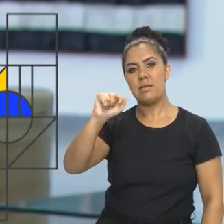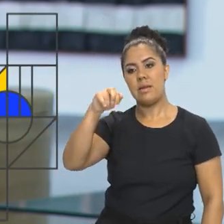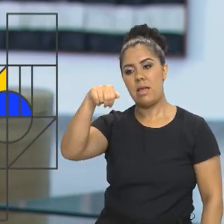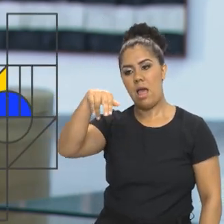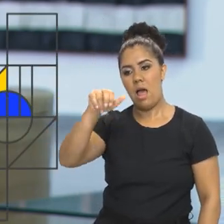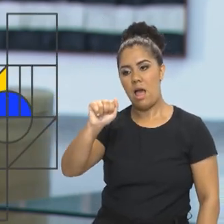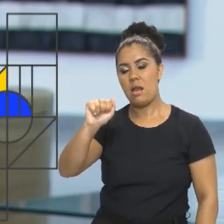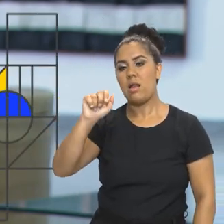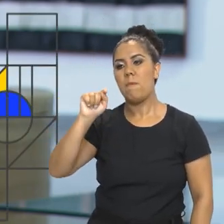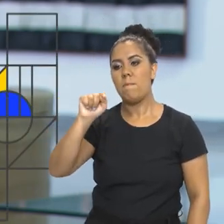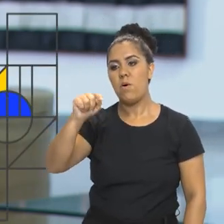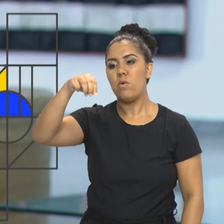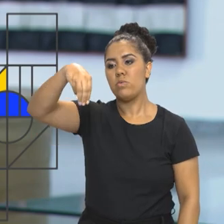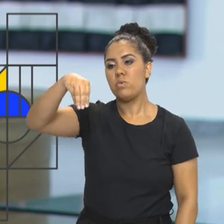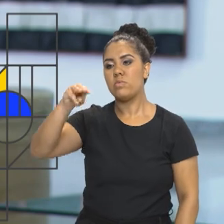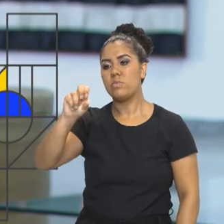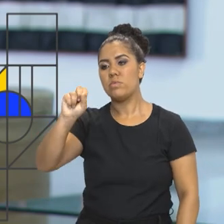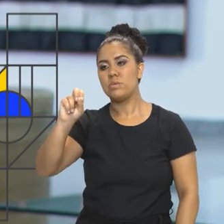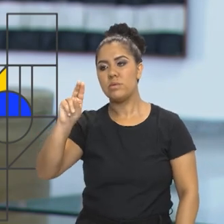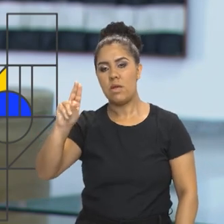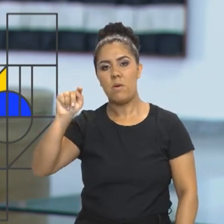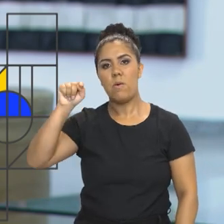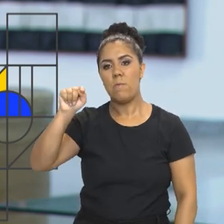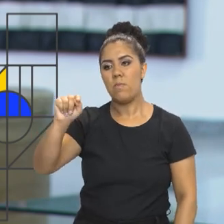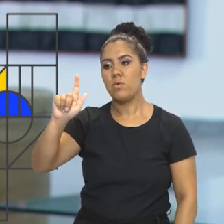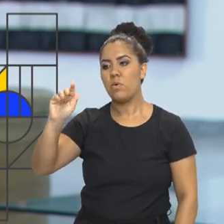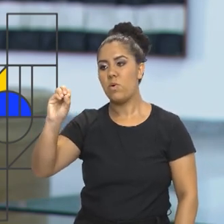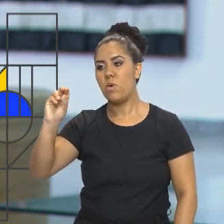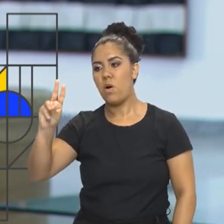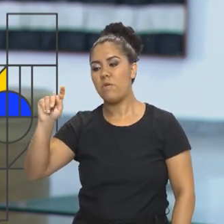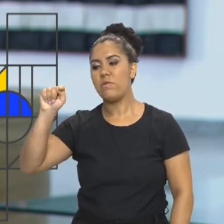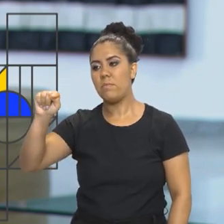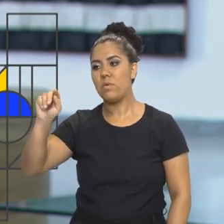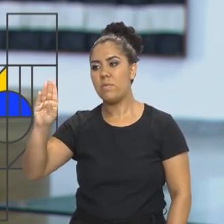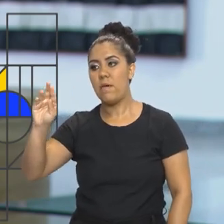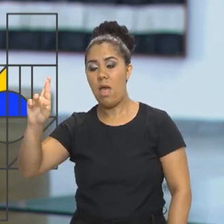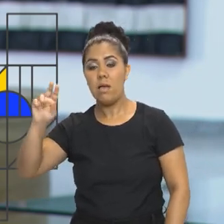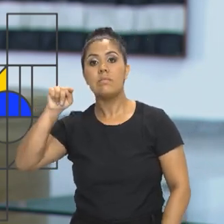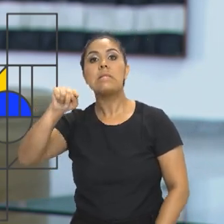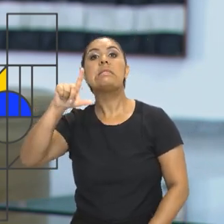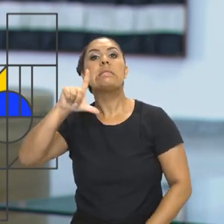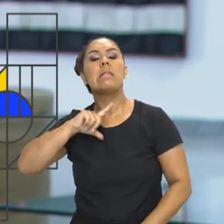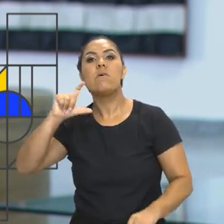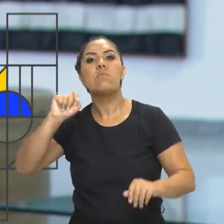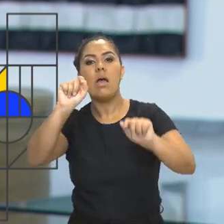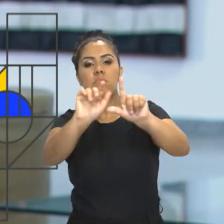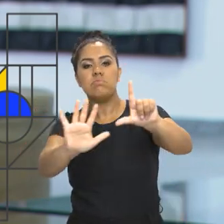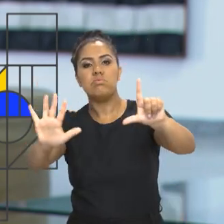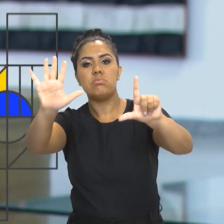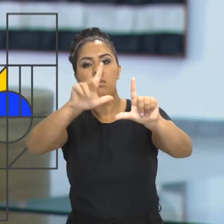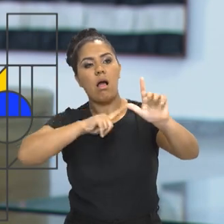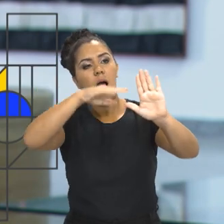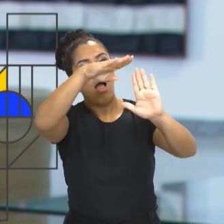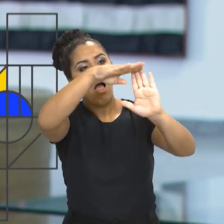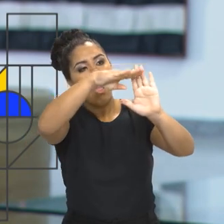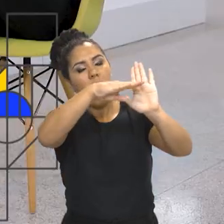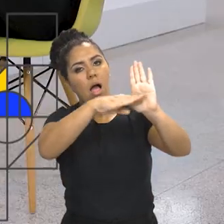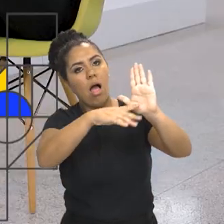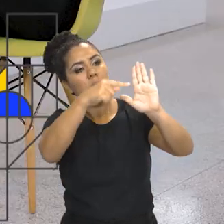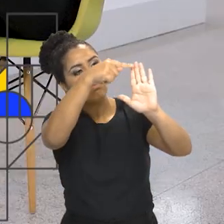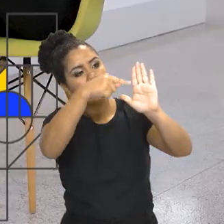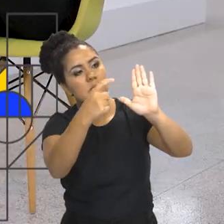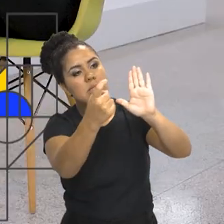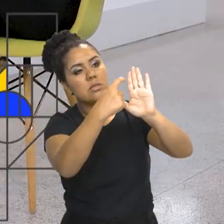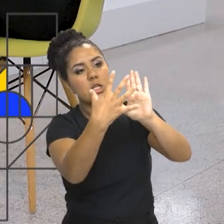.gov.br, existe lá uma página que é da adesão, que a instituição vai ter as